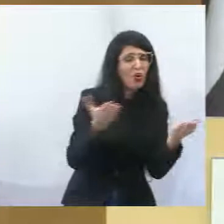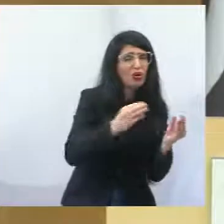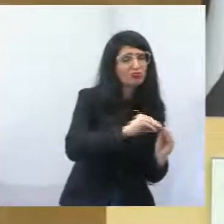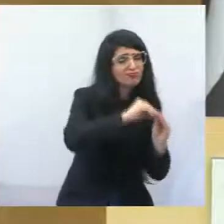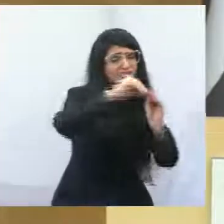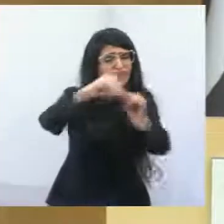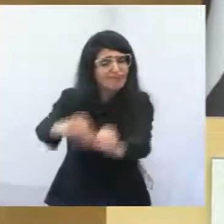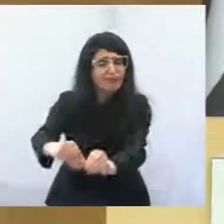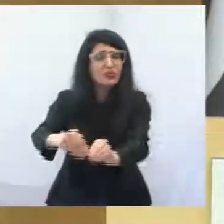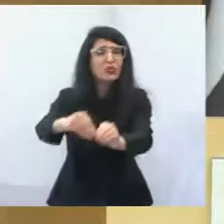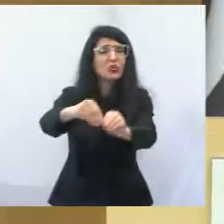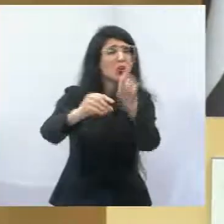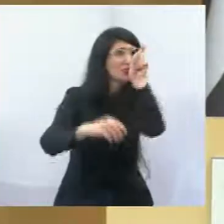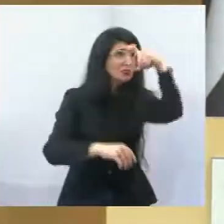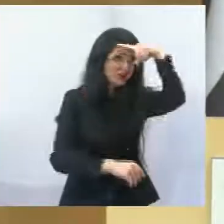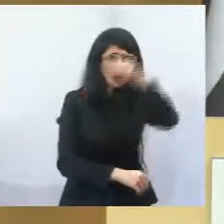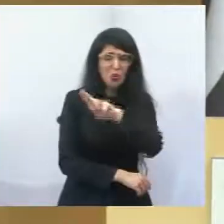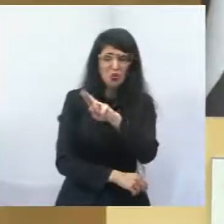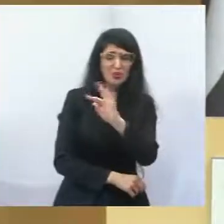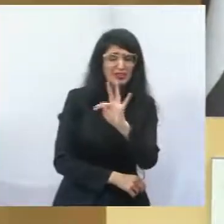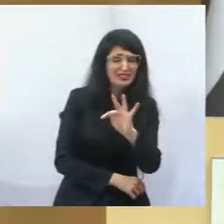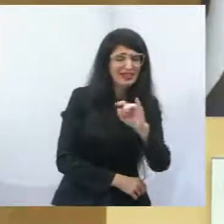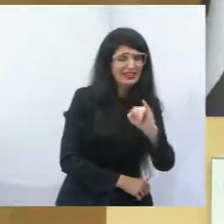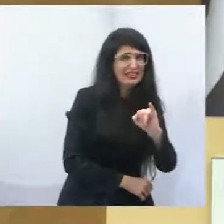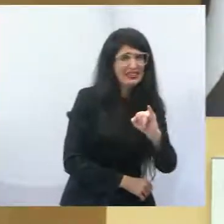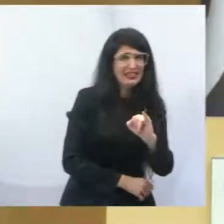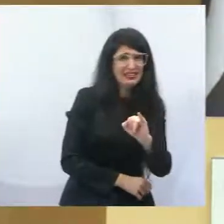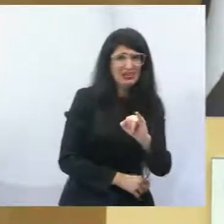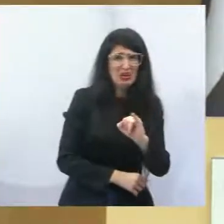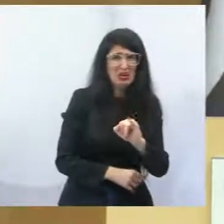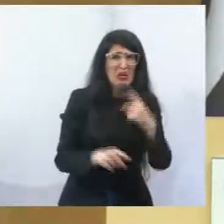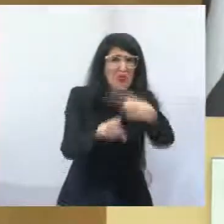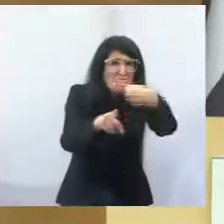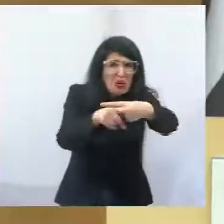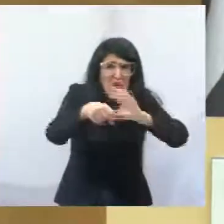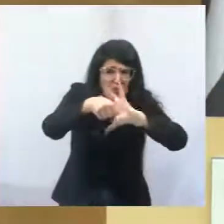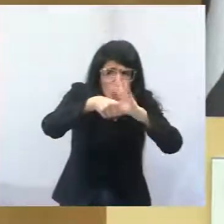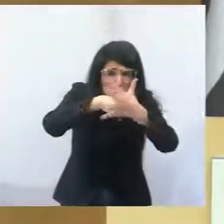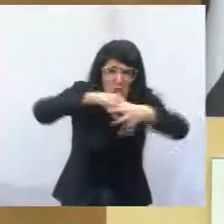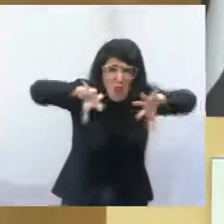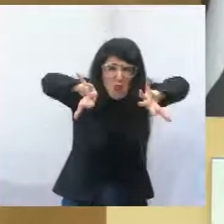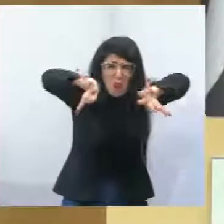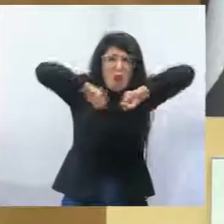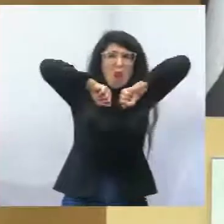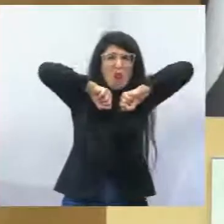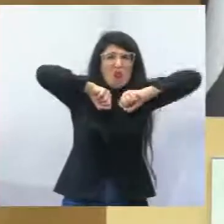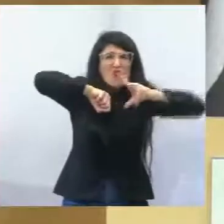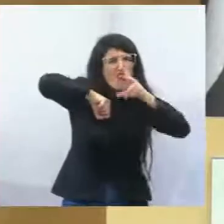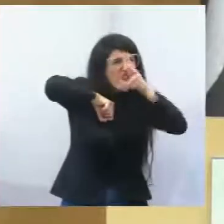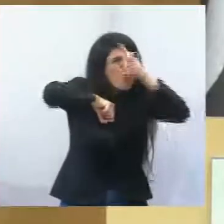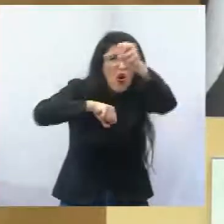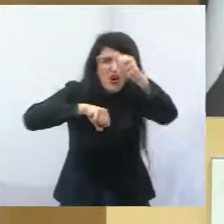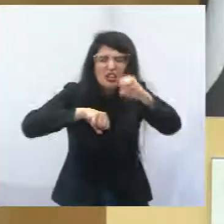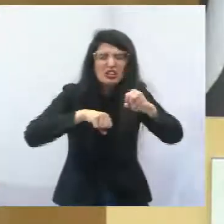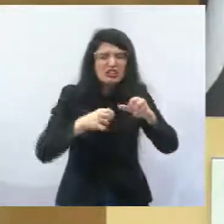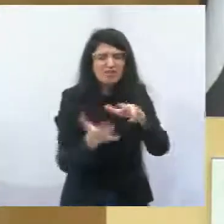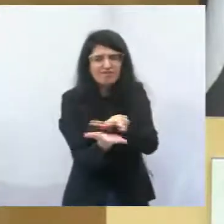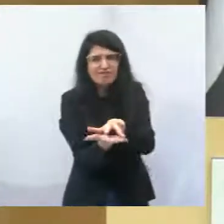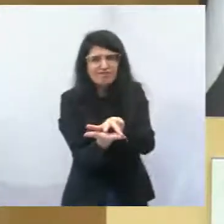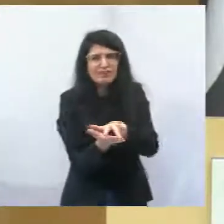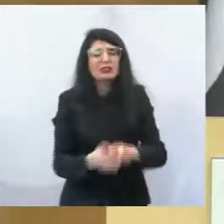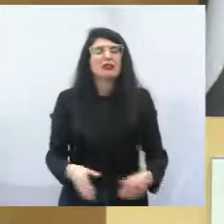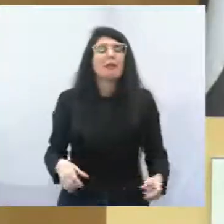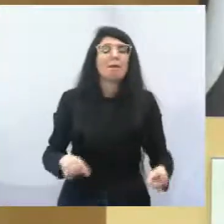porque o quadro de saúde dele requer cuidados maiores. E a nossa UTI está lotada. Estamos com oito